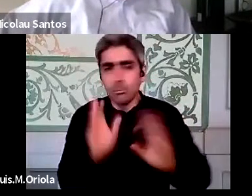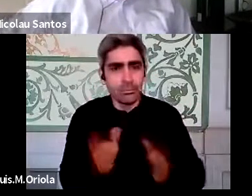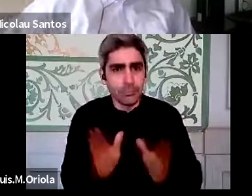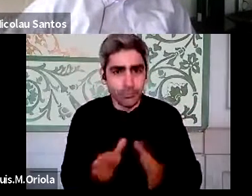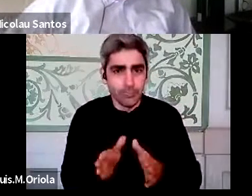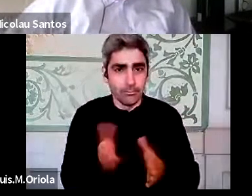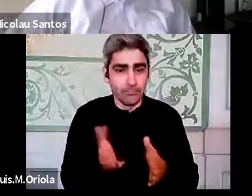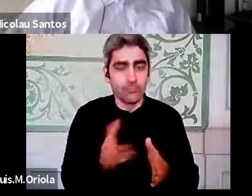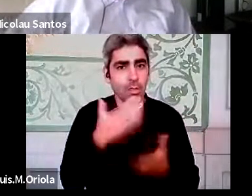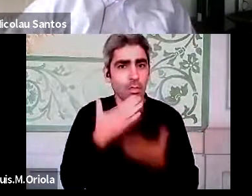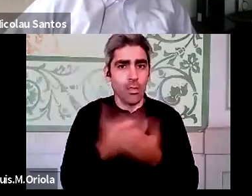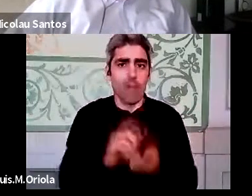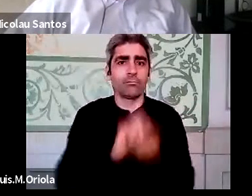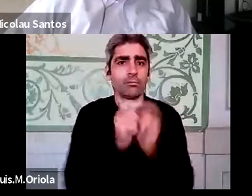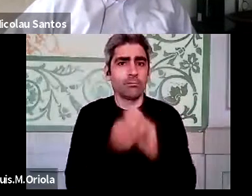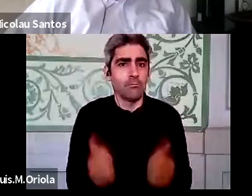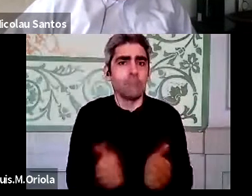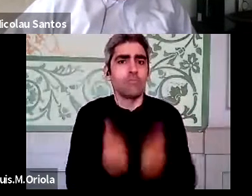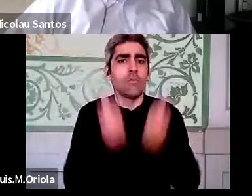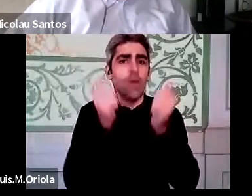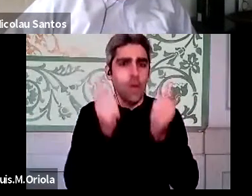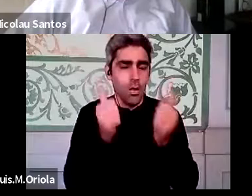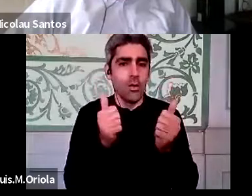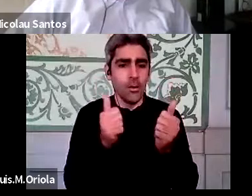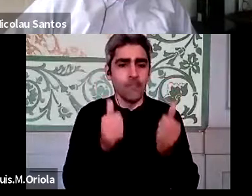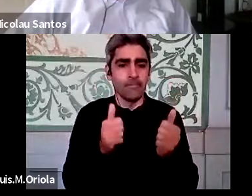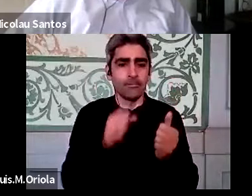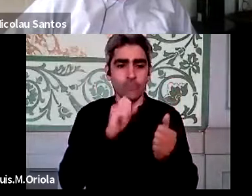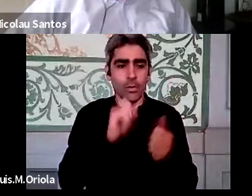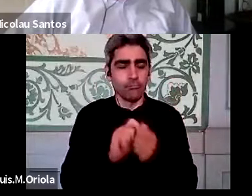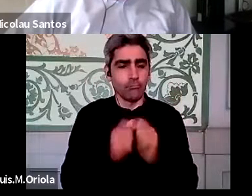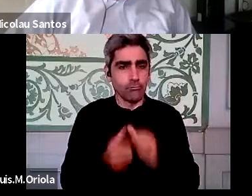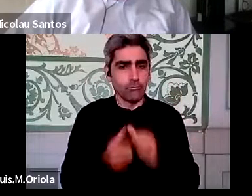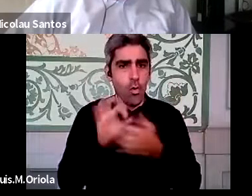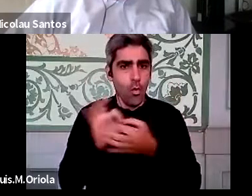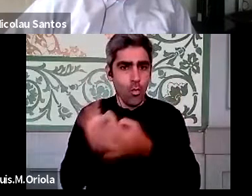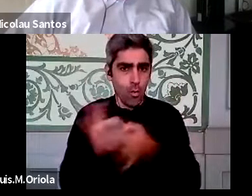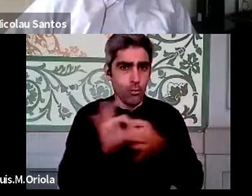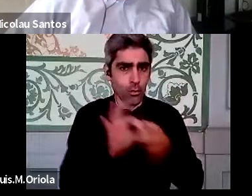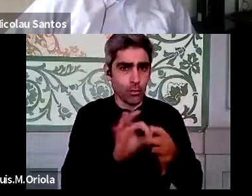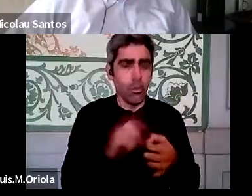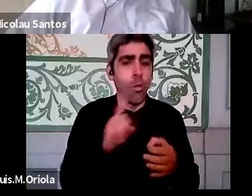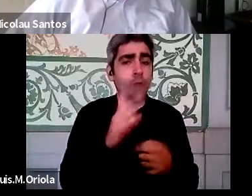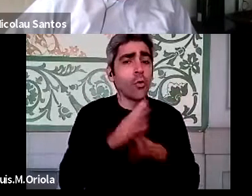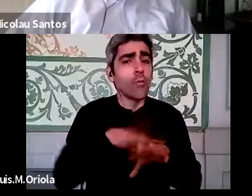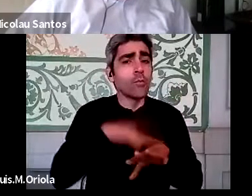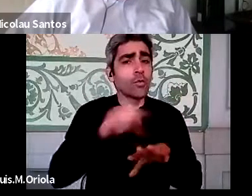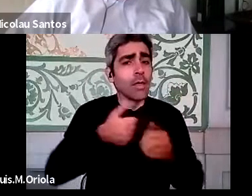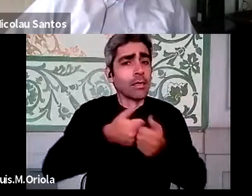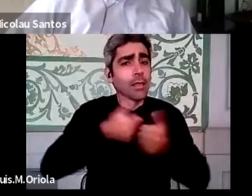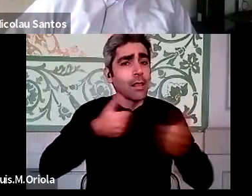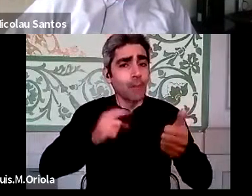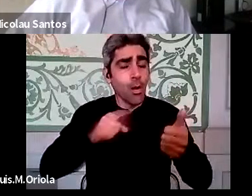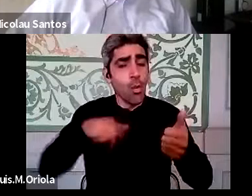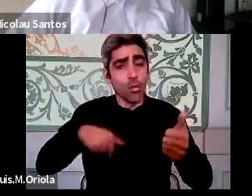isso melhorou substancialmente, ou pode melhorar substancialmente a colaboração. Portanto, não é o estarmos em teletrabalho, é que nós hoje estamos